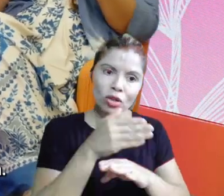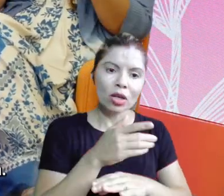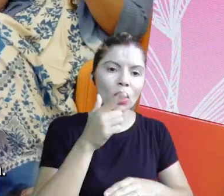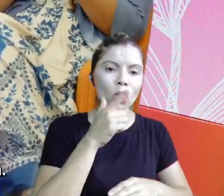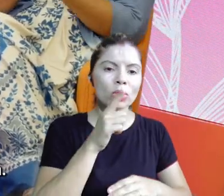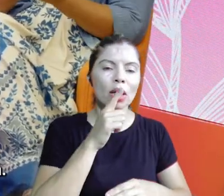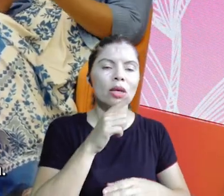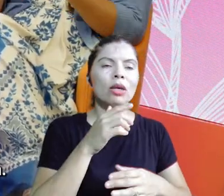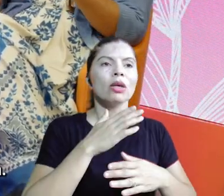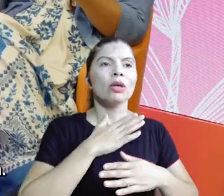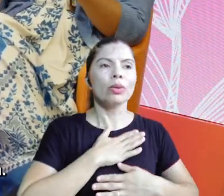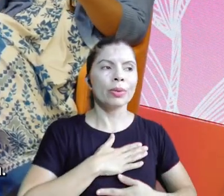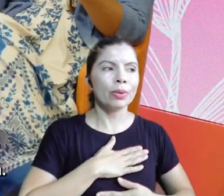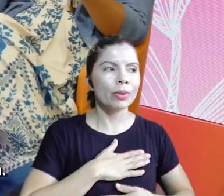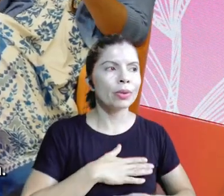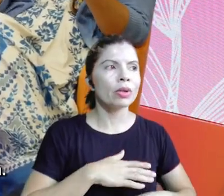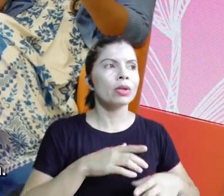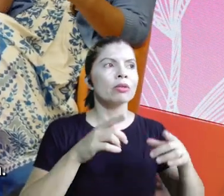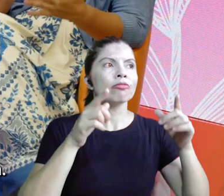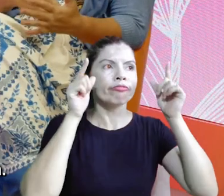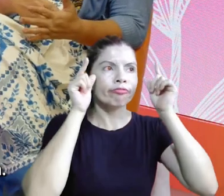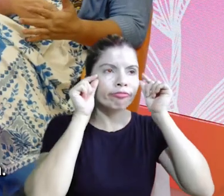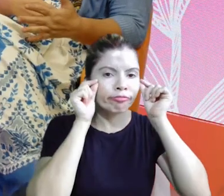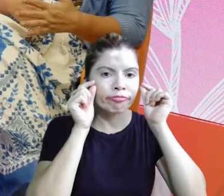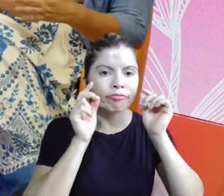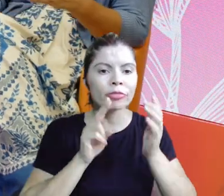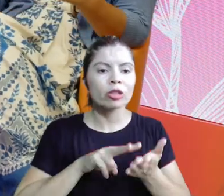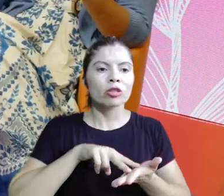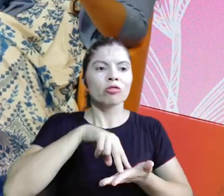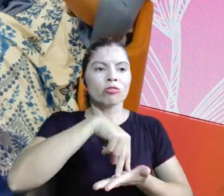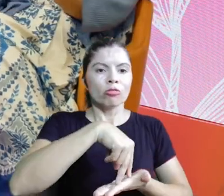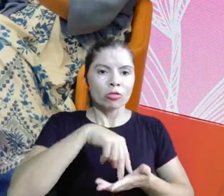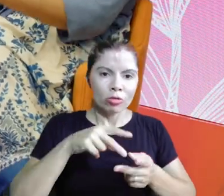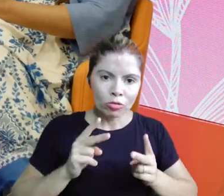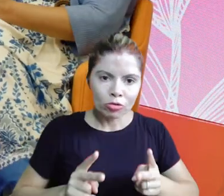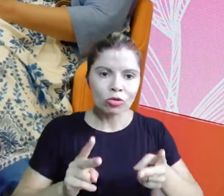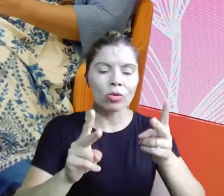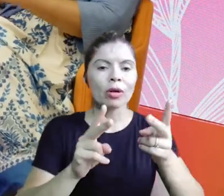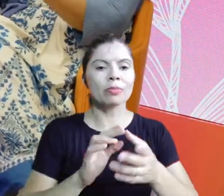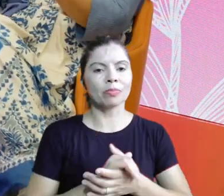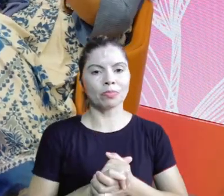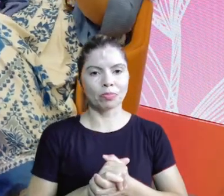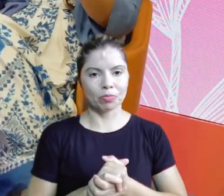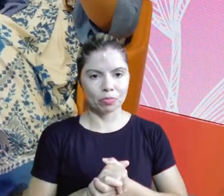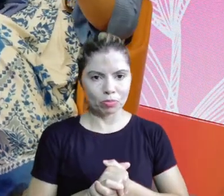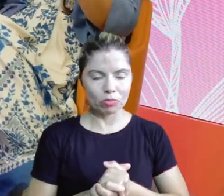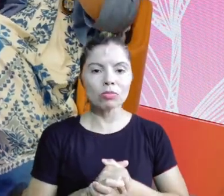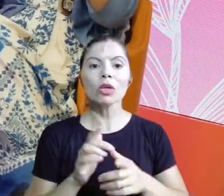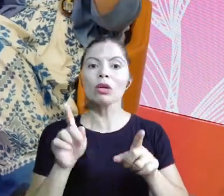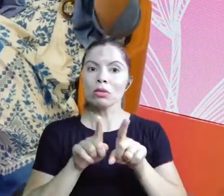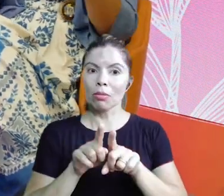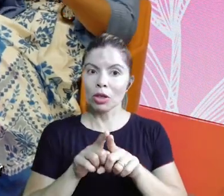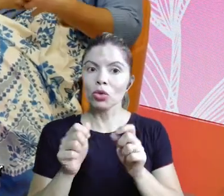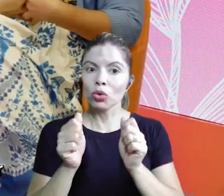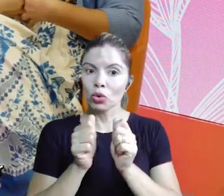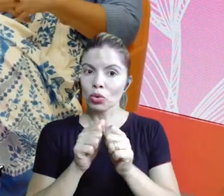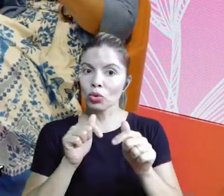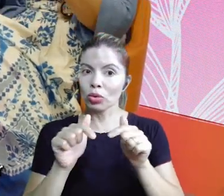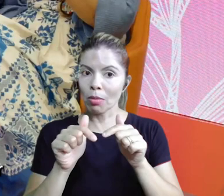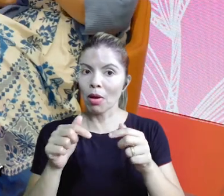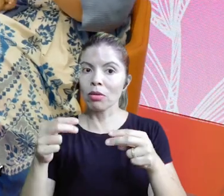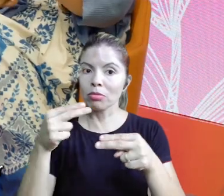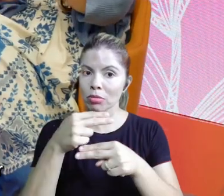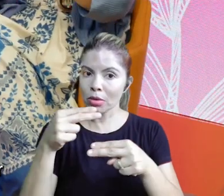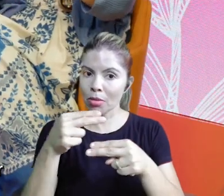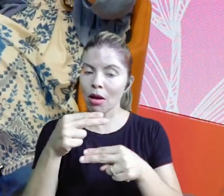e vai... no nosso caso a gente está junto com a Grande Reserva Mata Atlântica a gente está junto com o Sebrae que tem um trabalho integrado